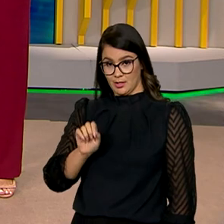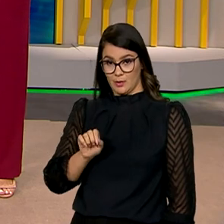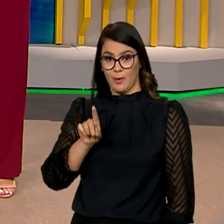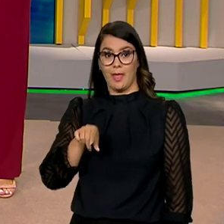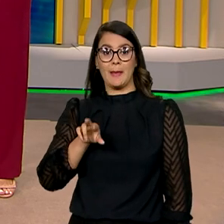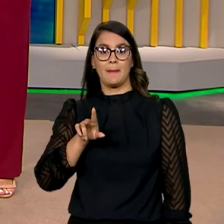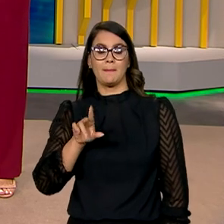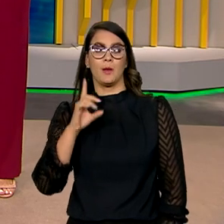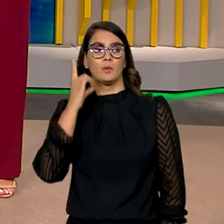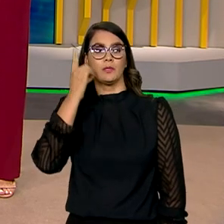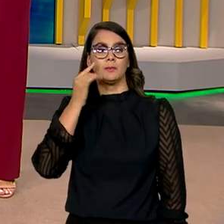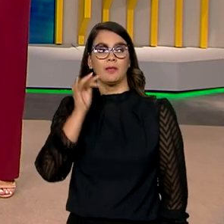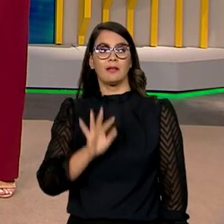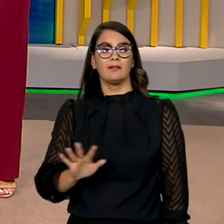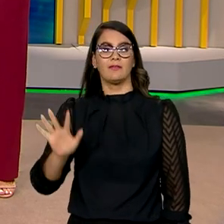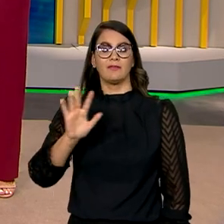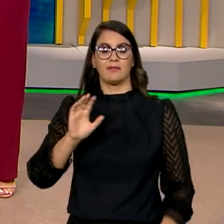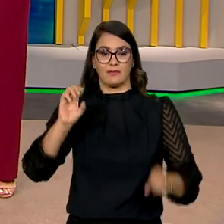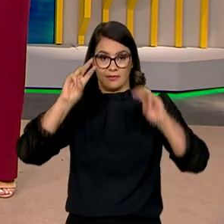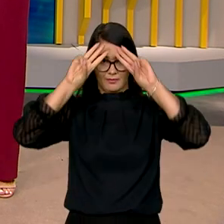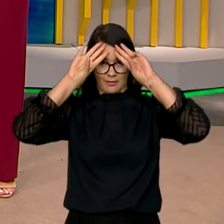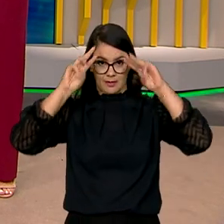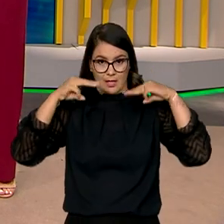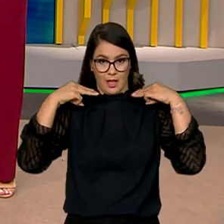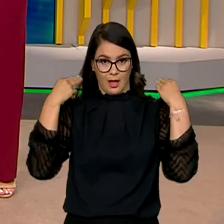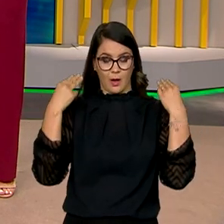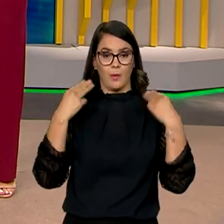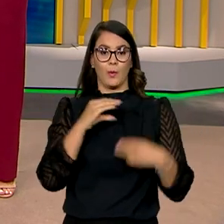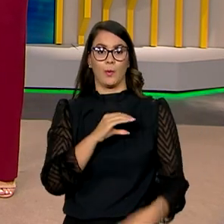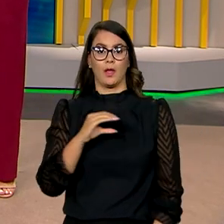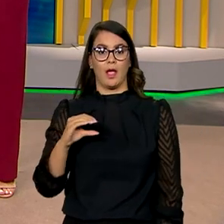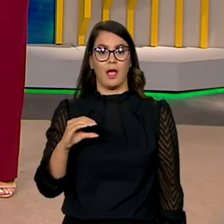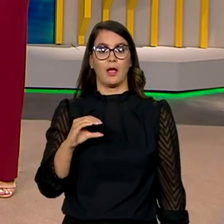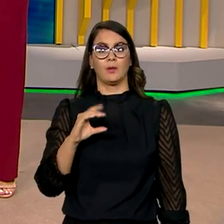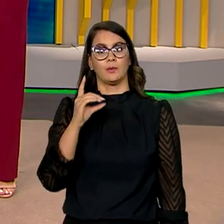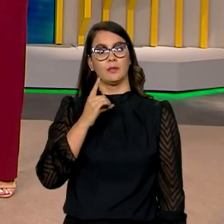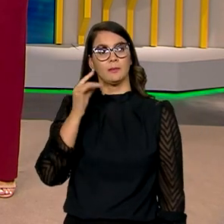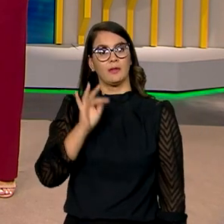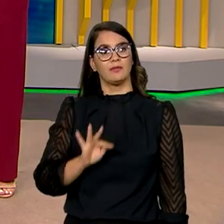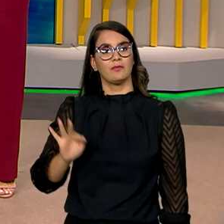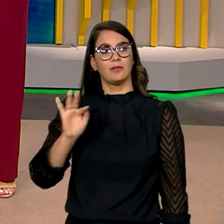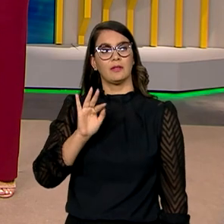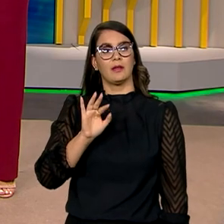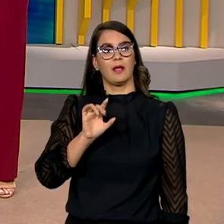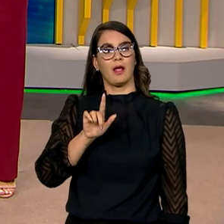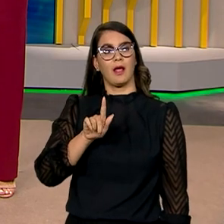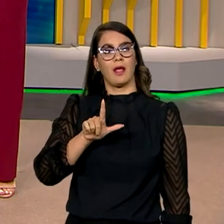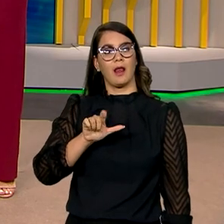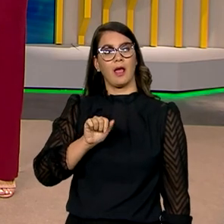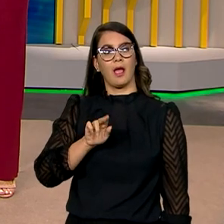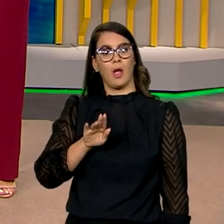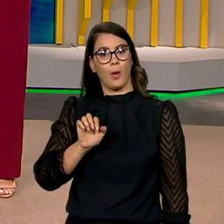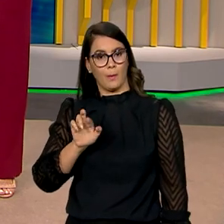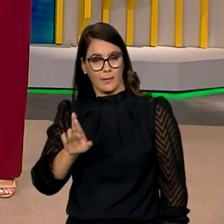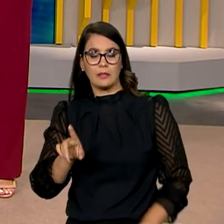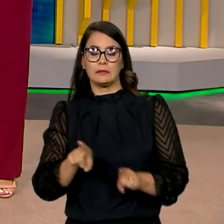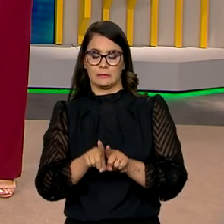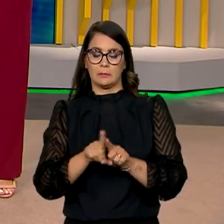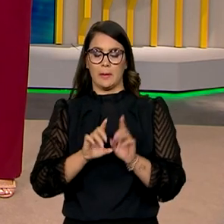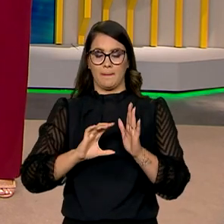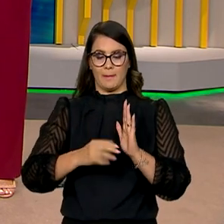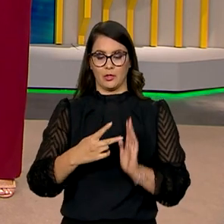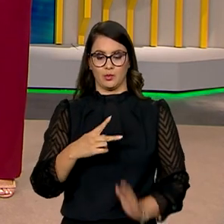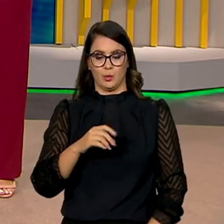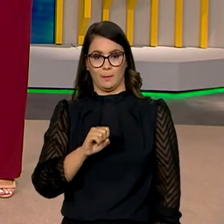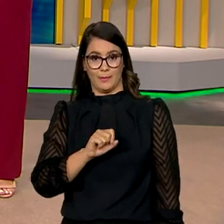da deputada federal Sâmia Bonfim, do PSOL, e cunhado do deputado federal Glauber Braga, também do PSOL. O